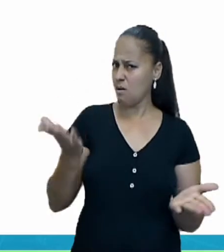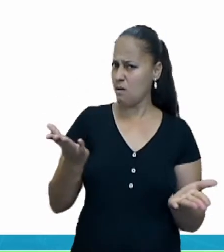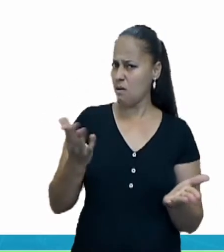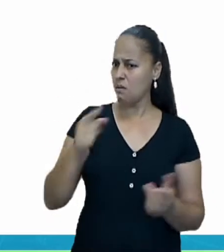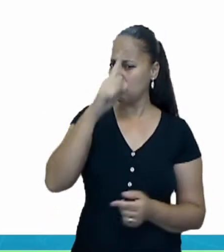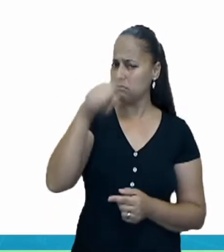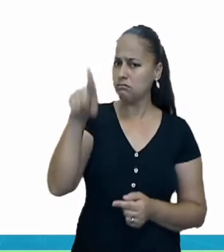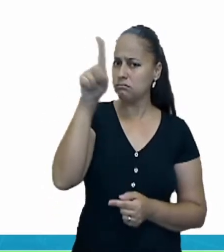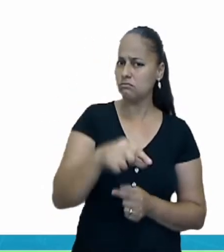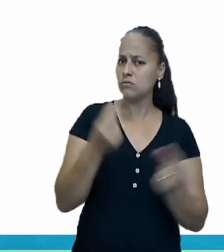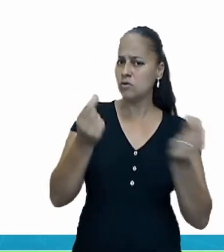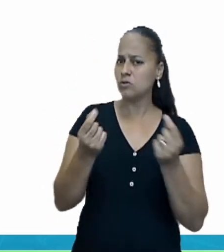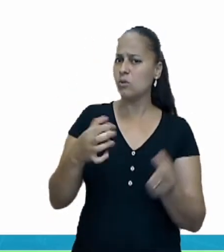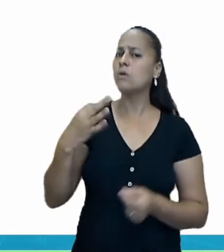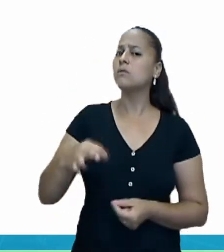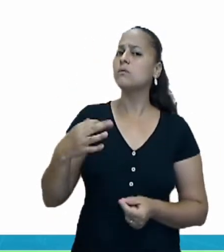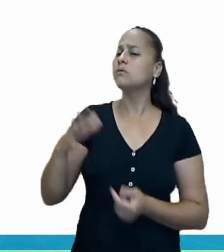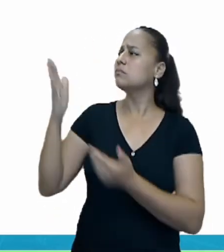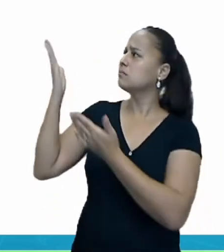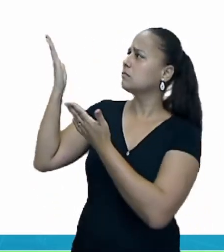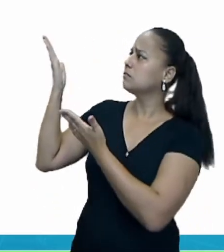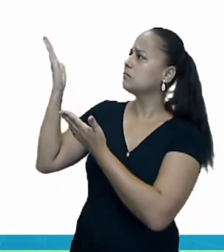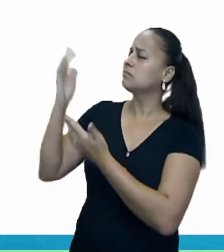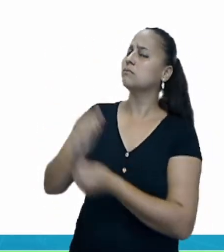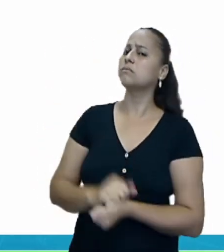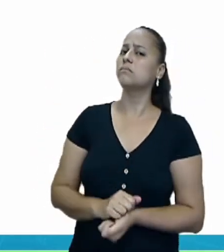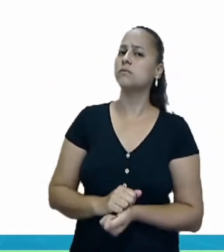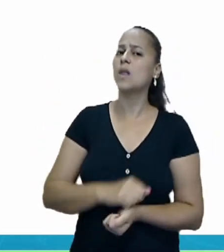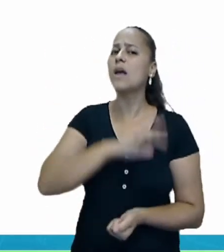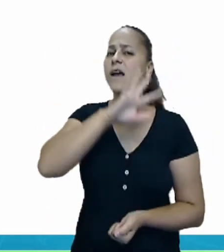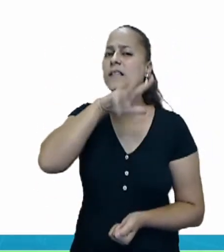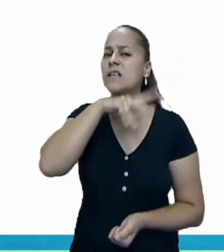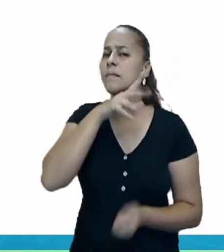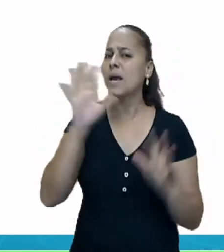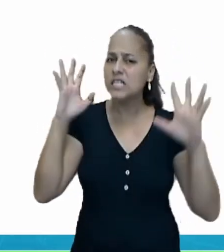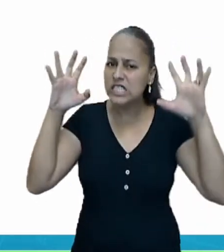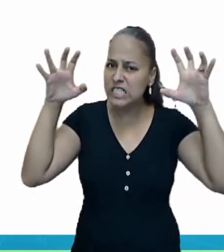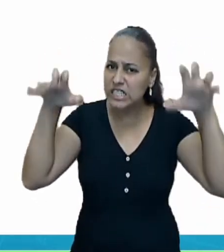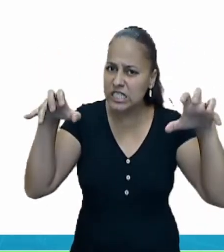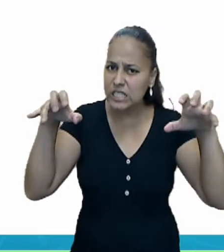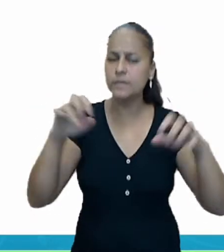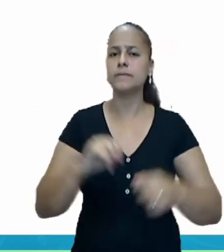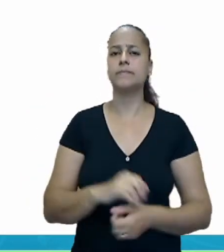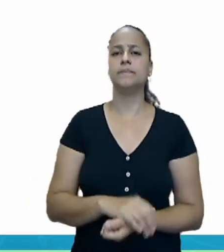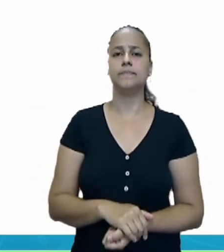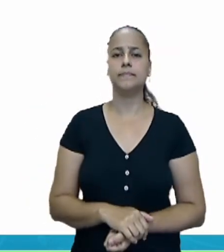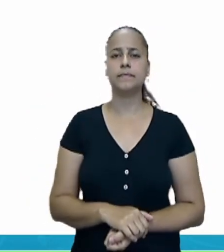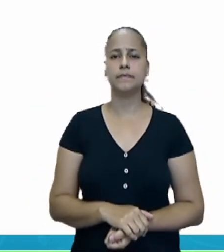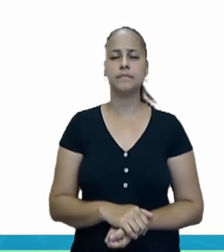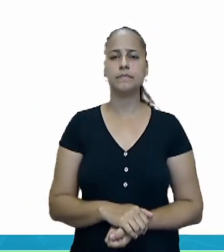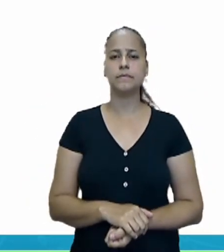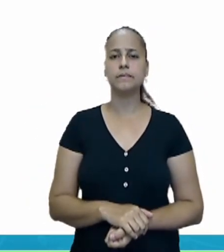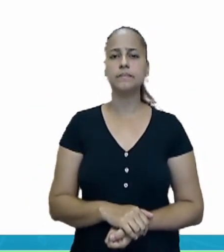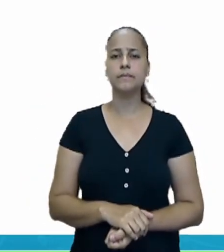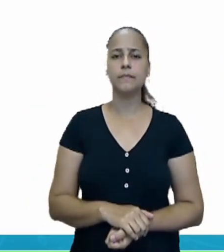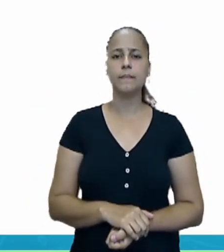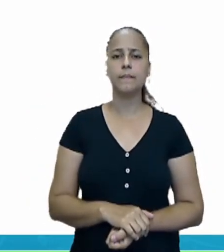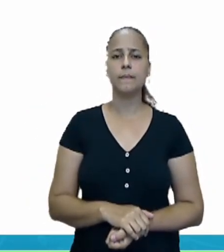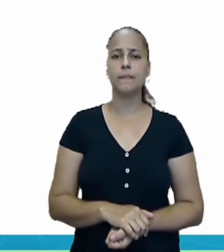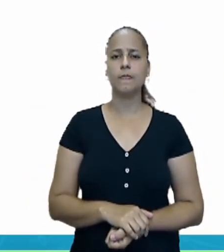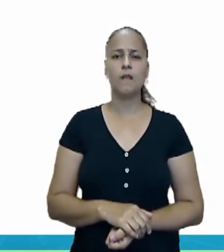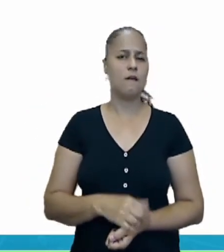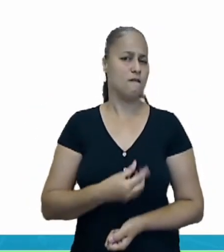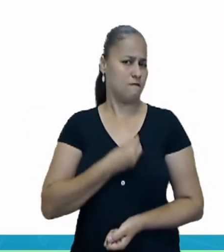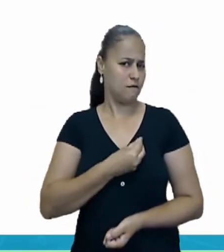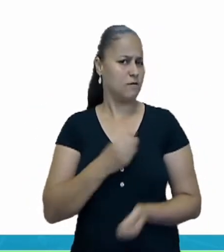aqui, nós estamos falando dos animais selvagens. Não são aqueles que